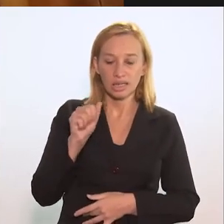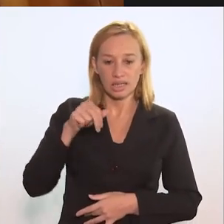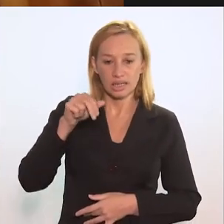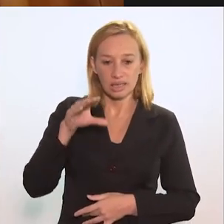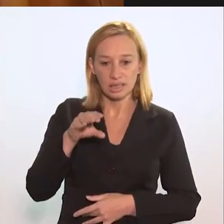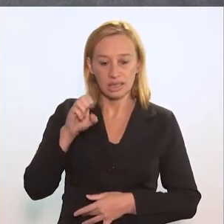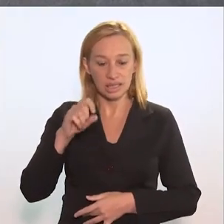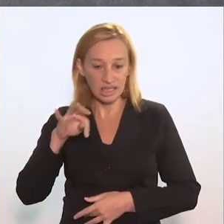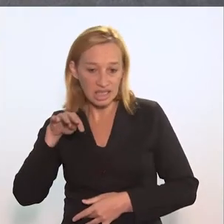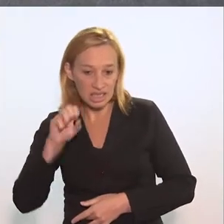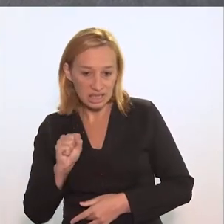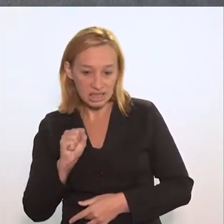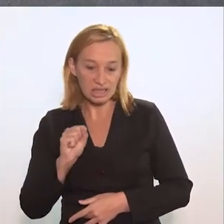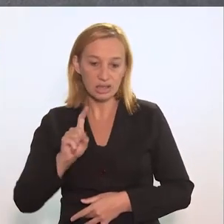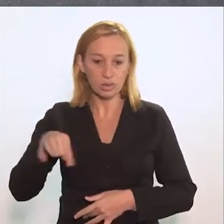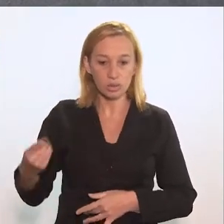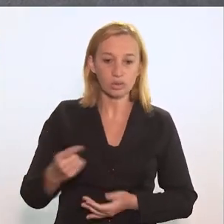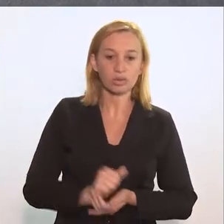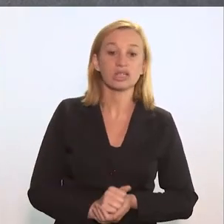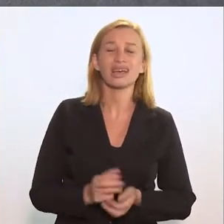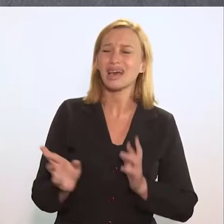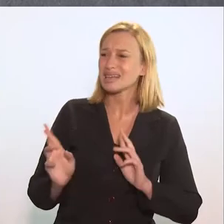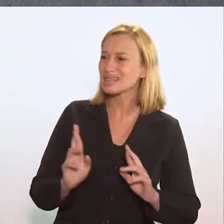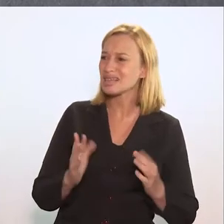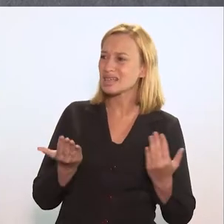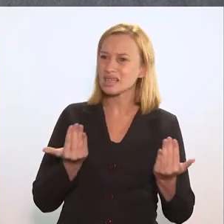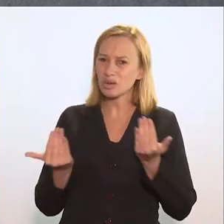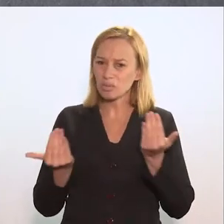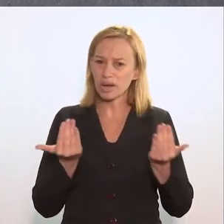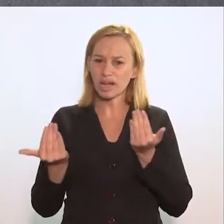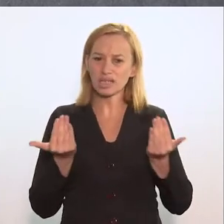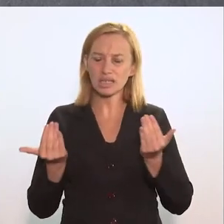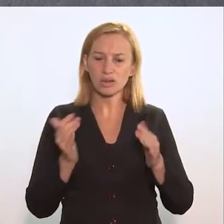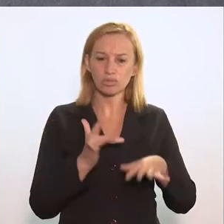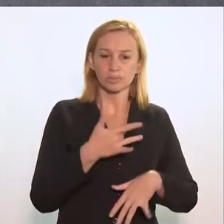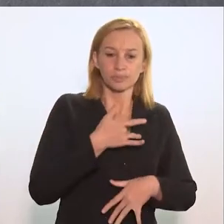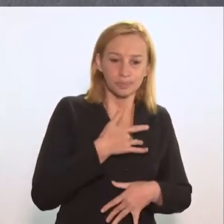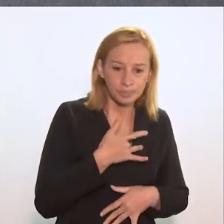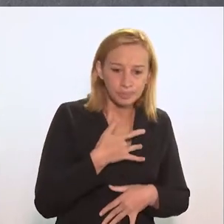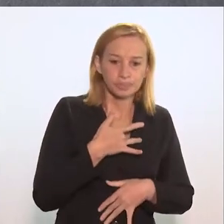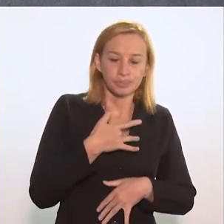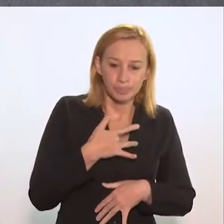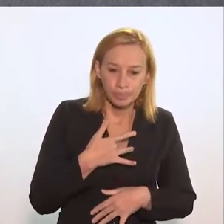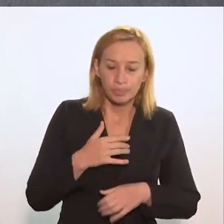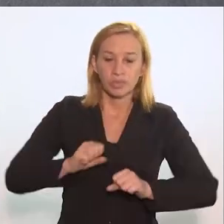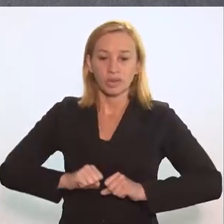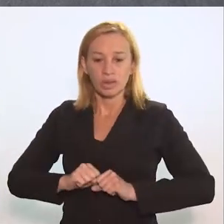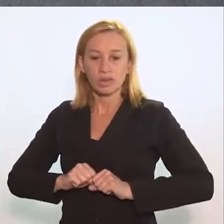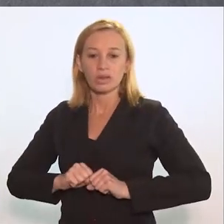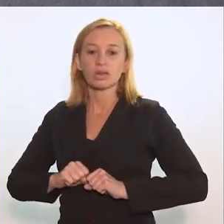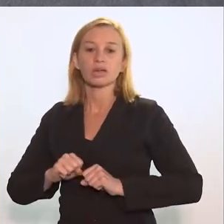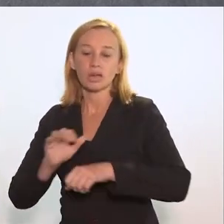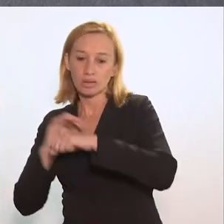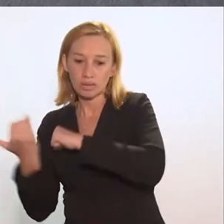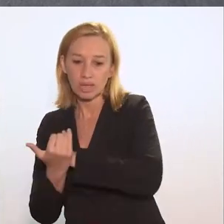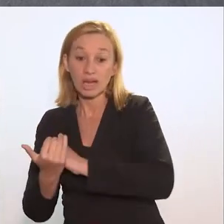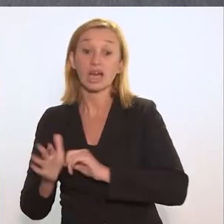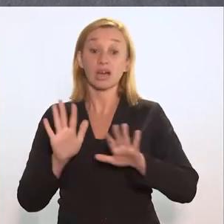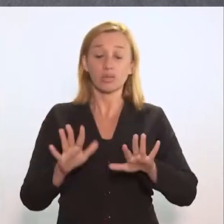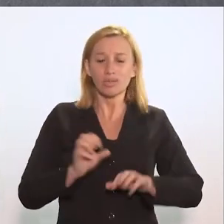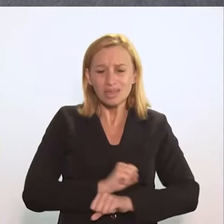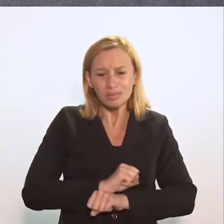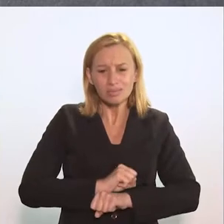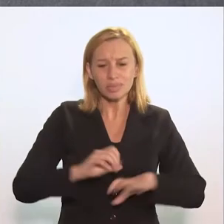rancenise, entre outras. Você falou dessa relação, dessas semelhanças entre a Covid e a tuberculose. Essa